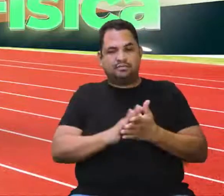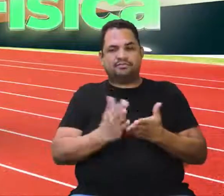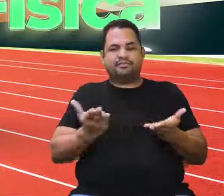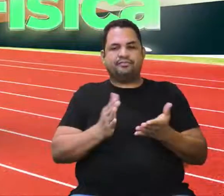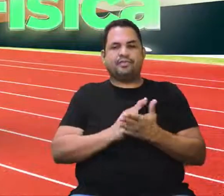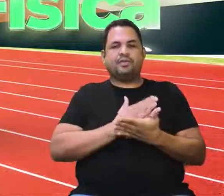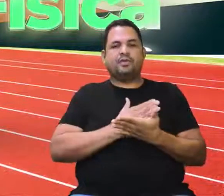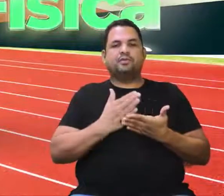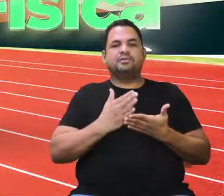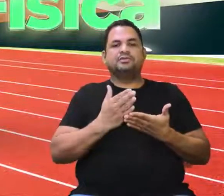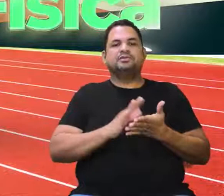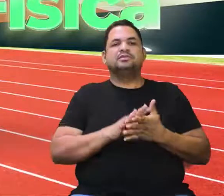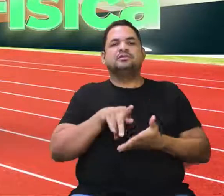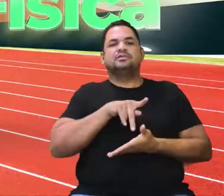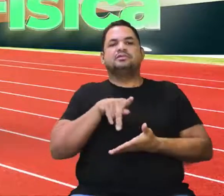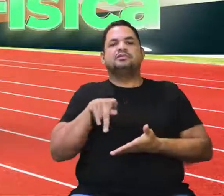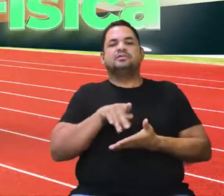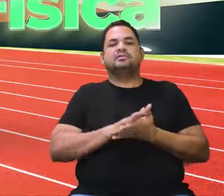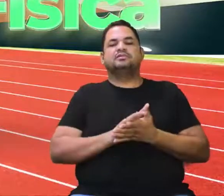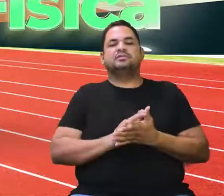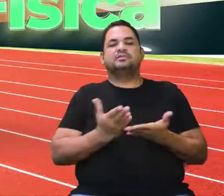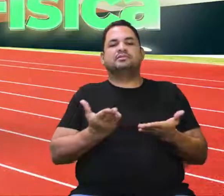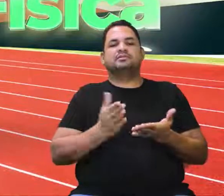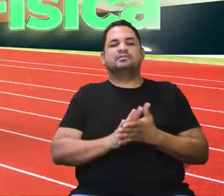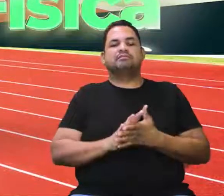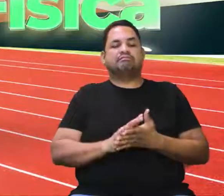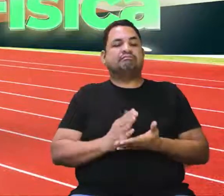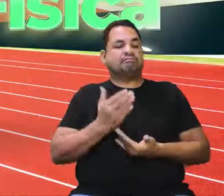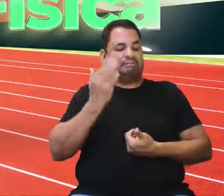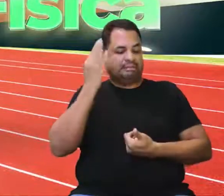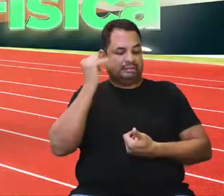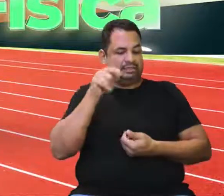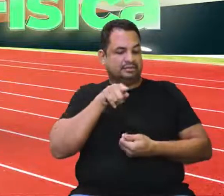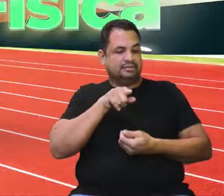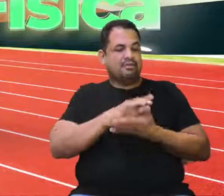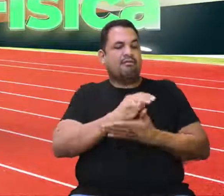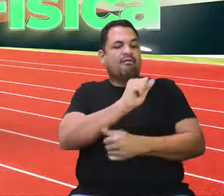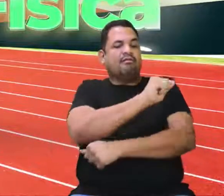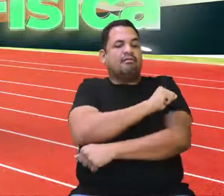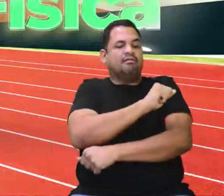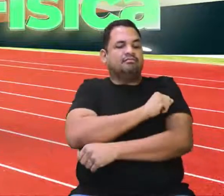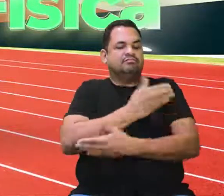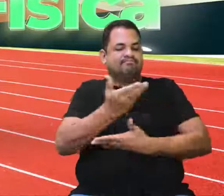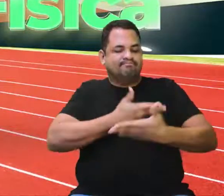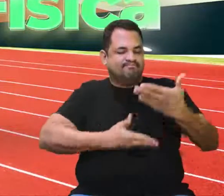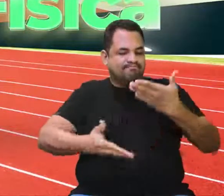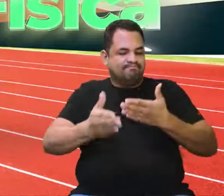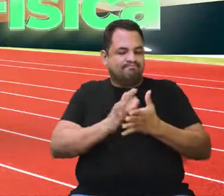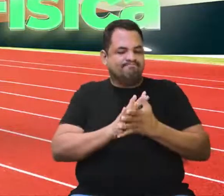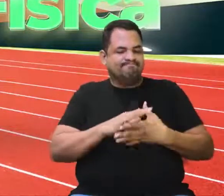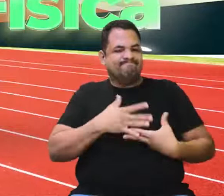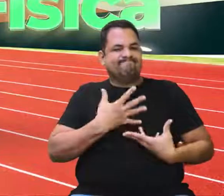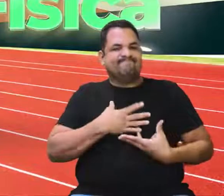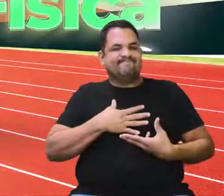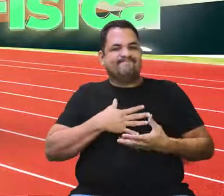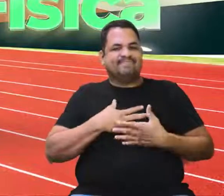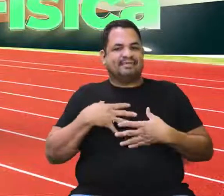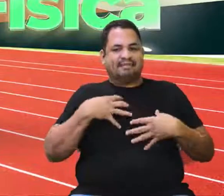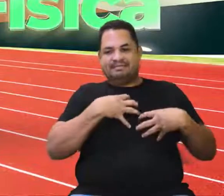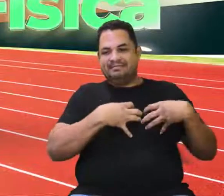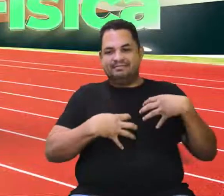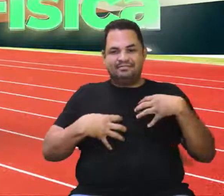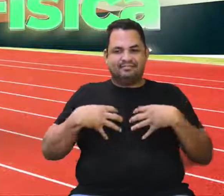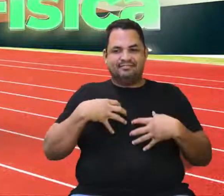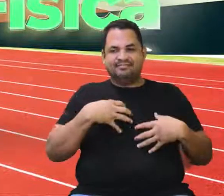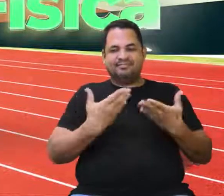Vamos começar, né, professora? Vamos começar. Tenho que esse aluno aí da mediação está bem entusiasmado. Pensando